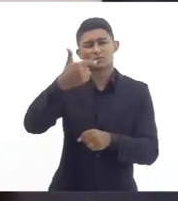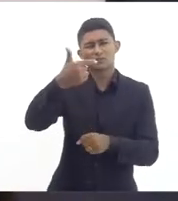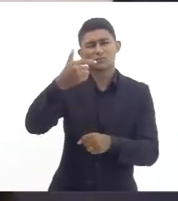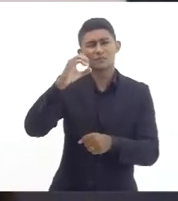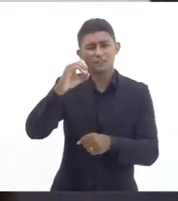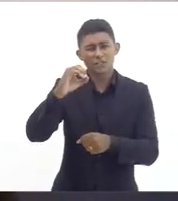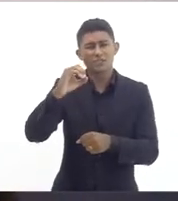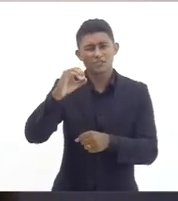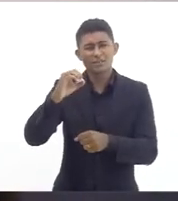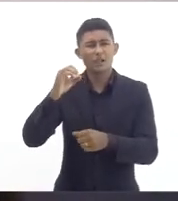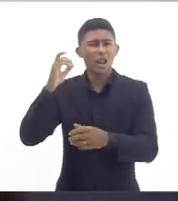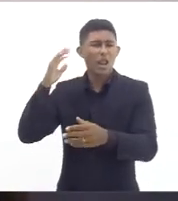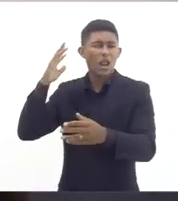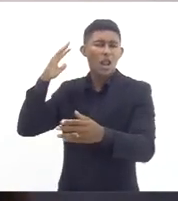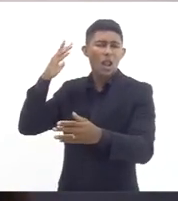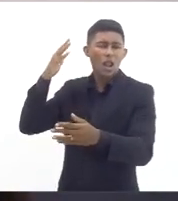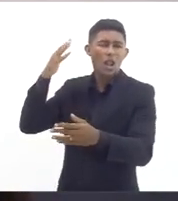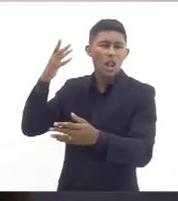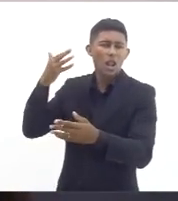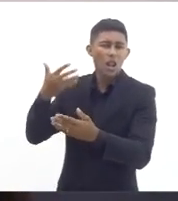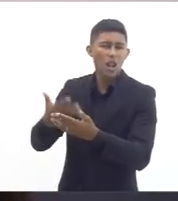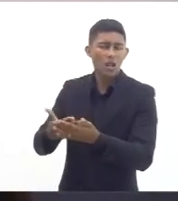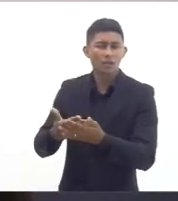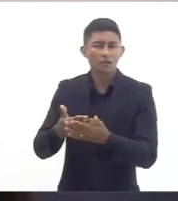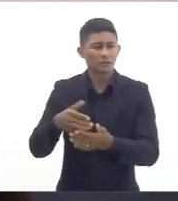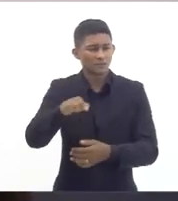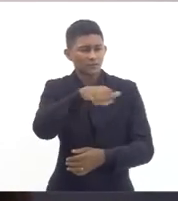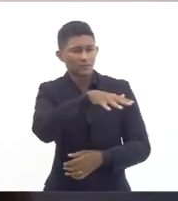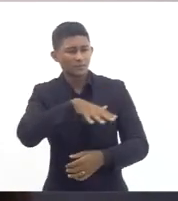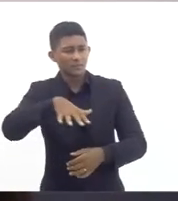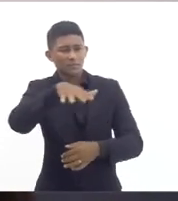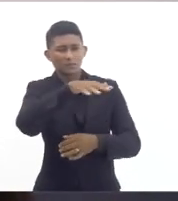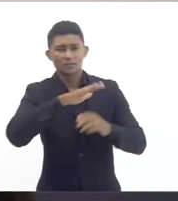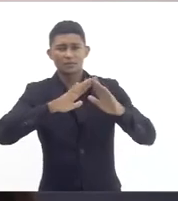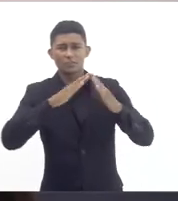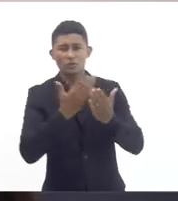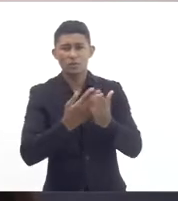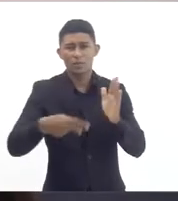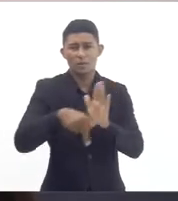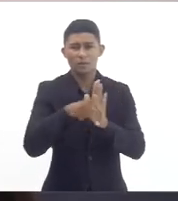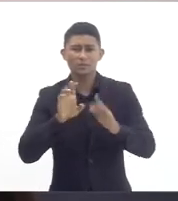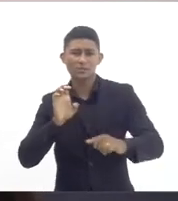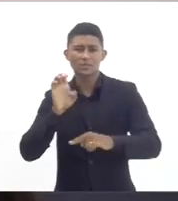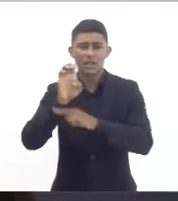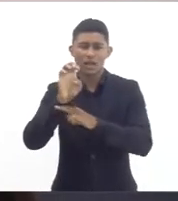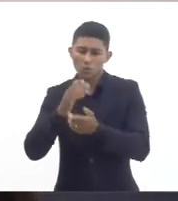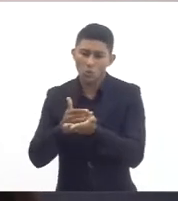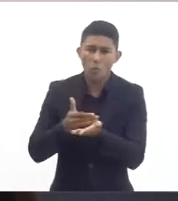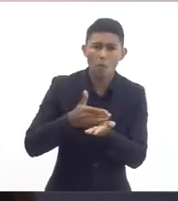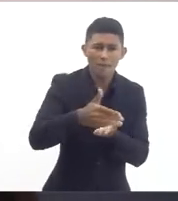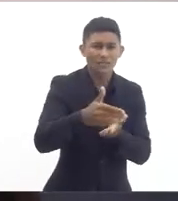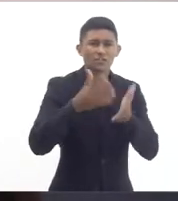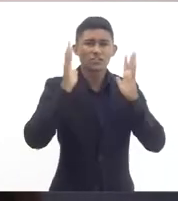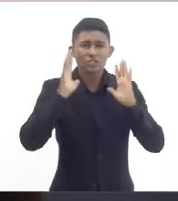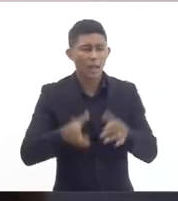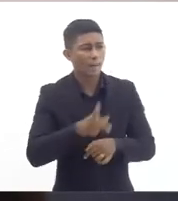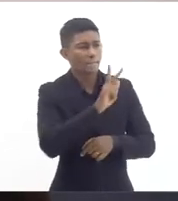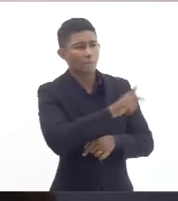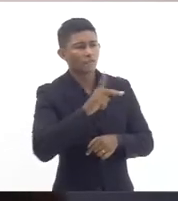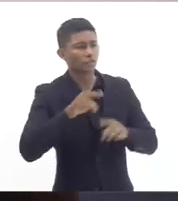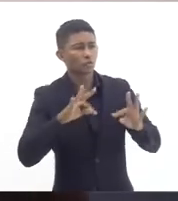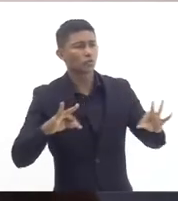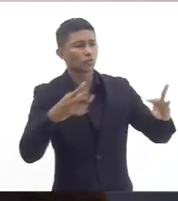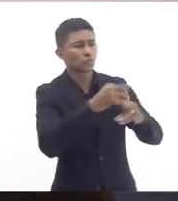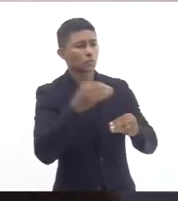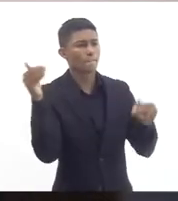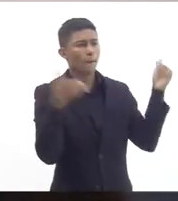na rede estadual começar o ano letivo com o quadro completo de servidores a gente não